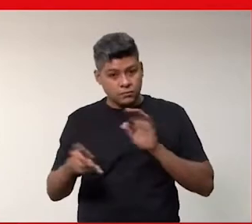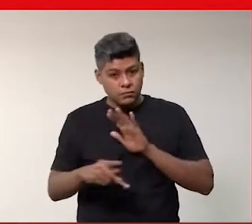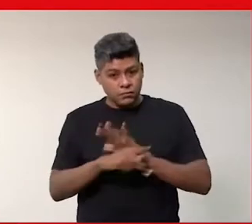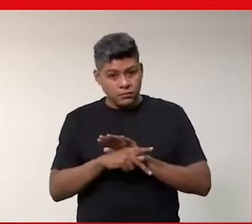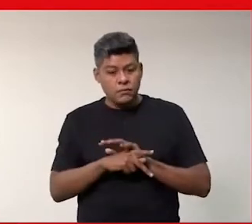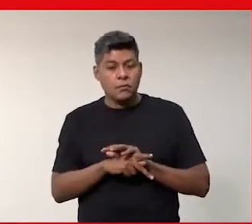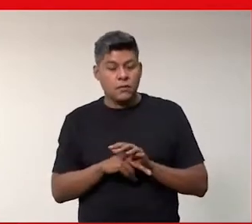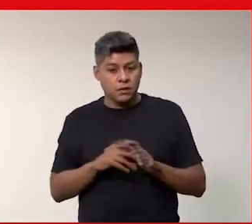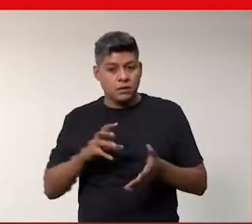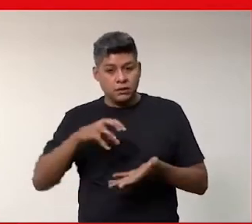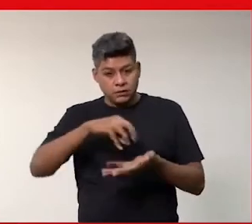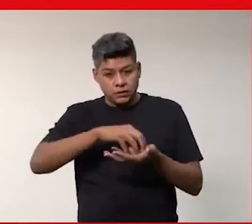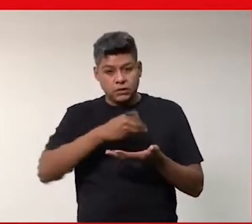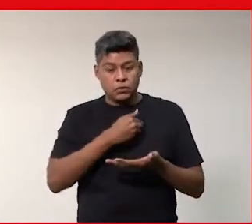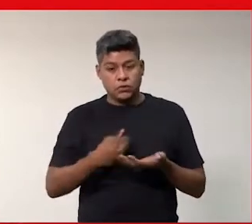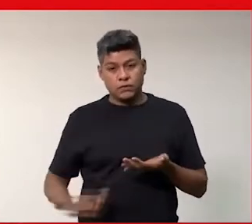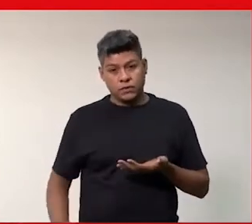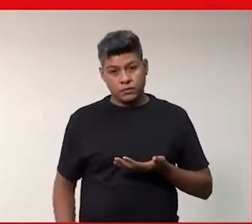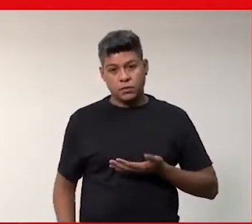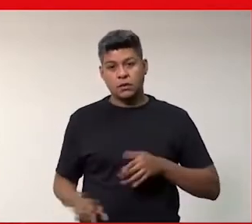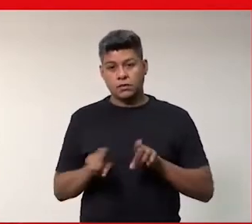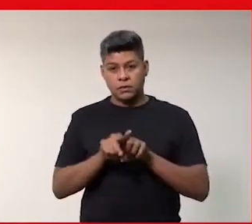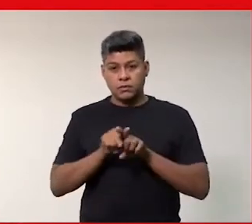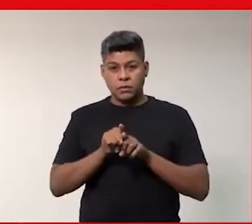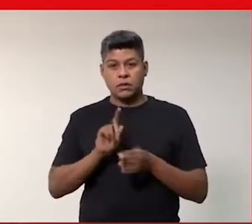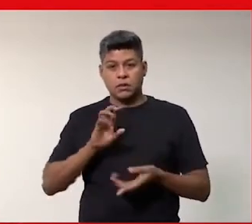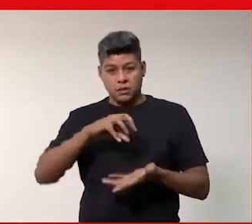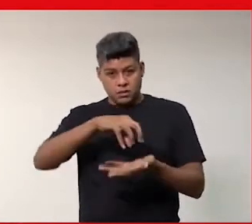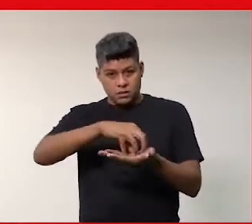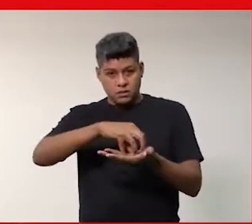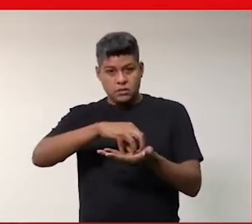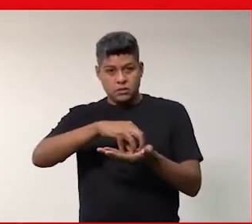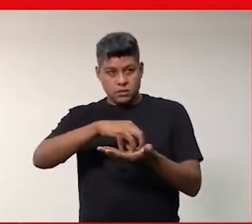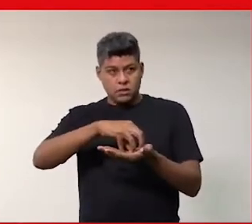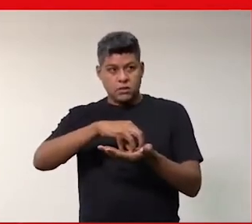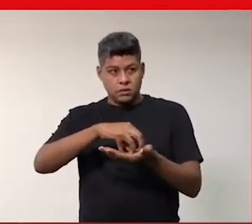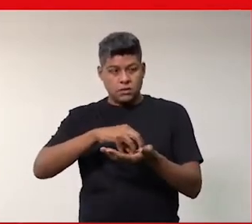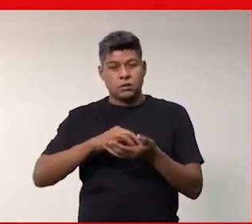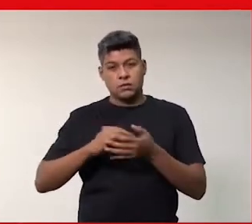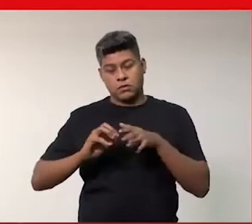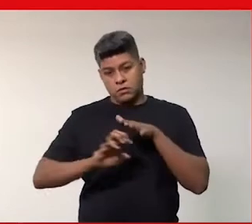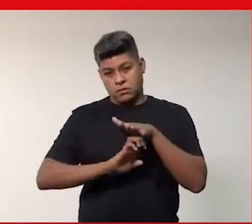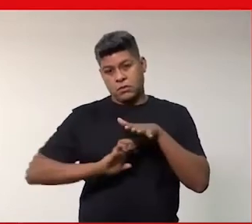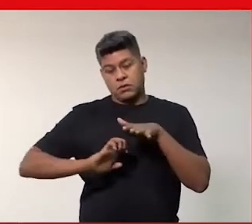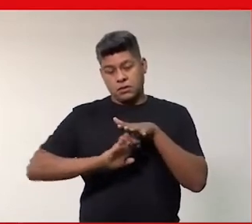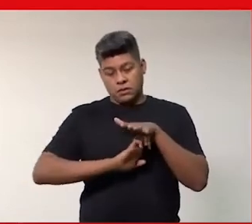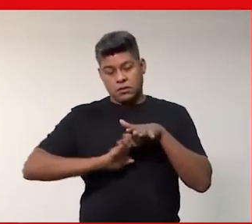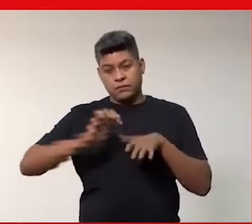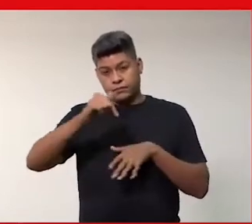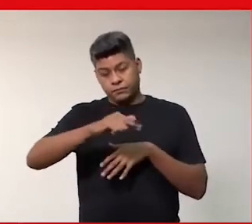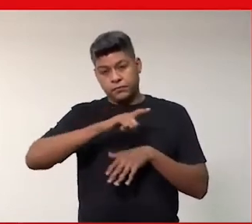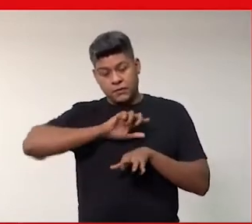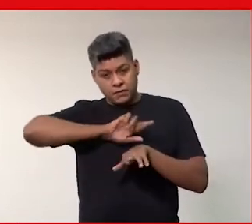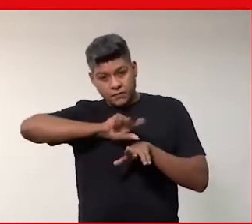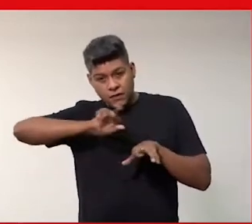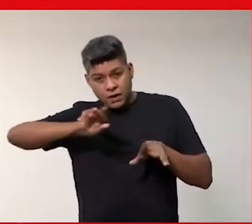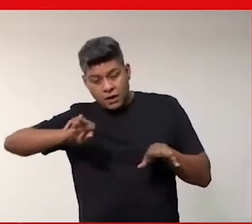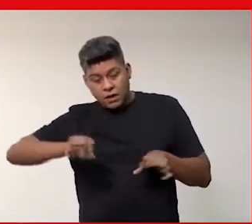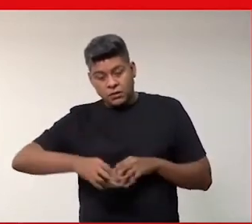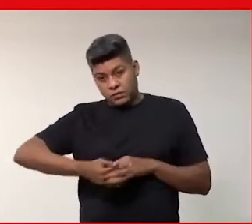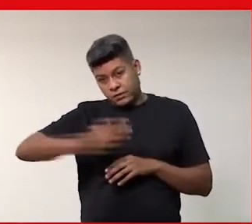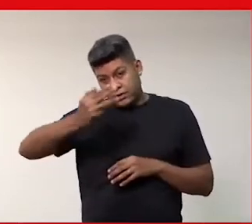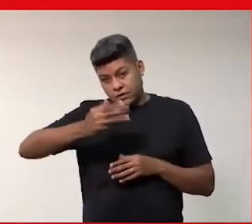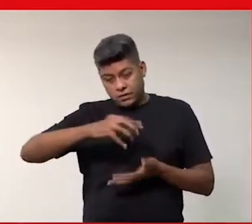setor governamental, quanto no setor empresarial. Então, aqui a gente tem vários no terceiro setor,